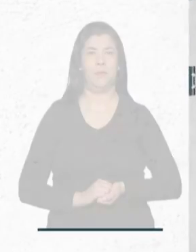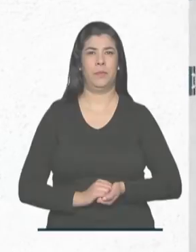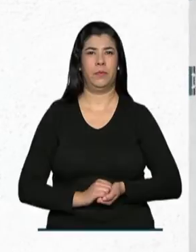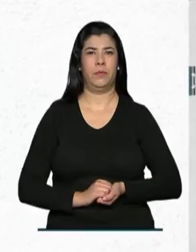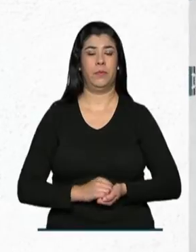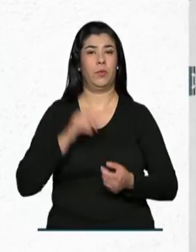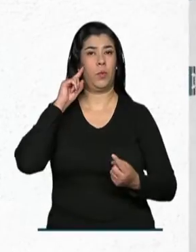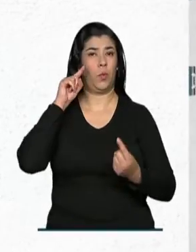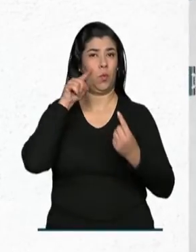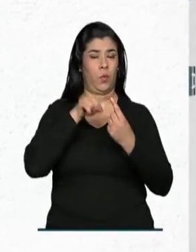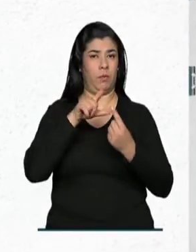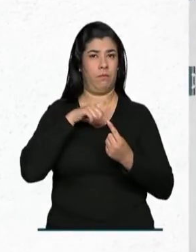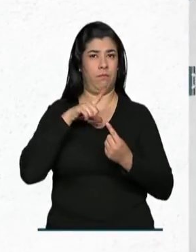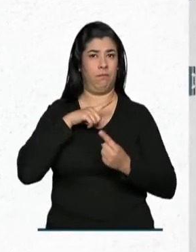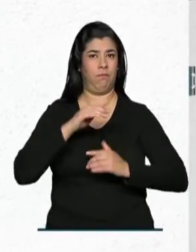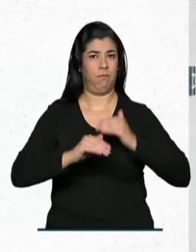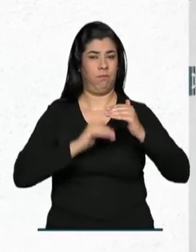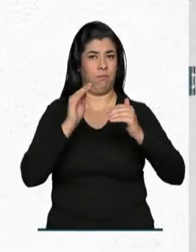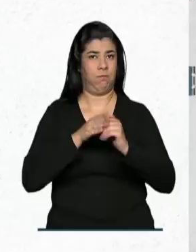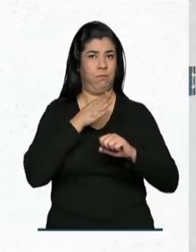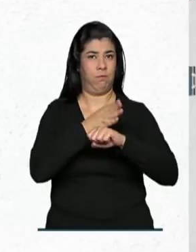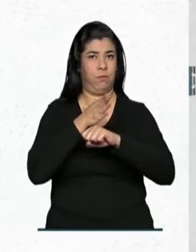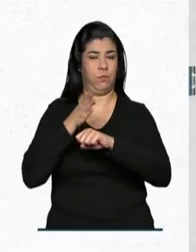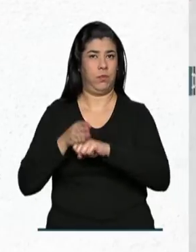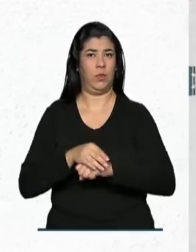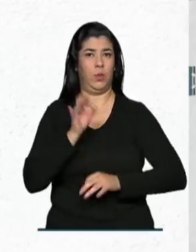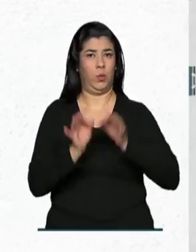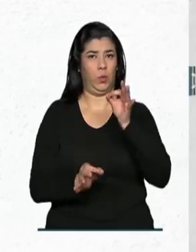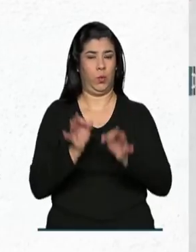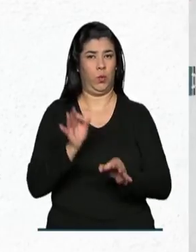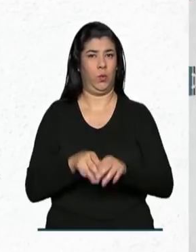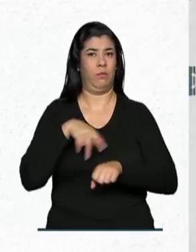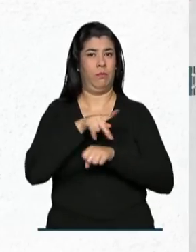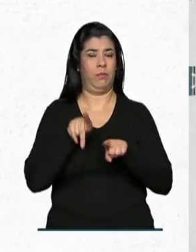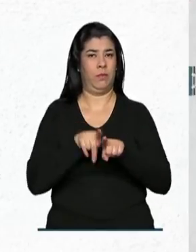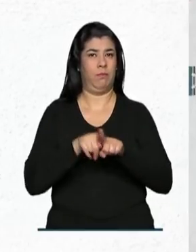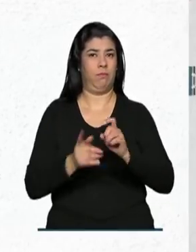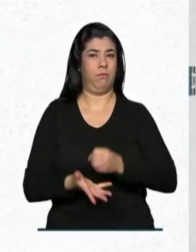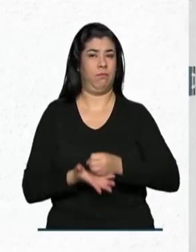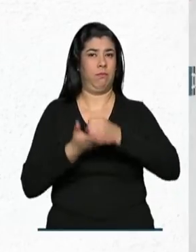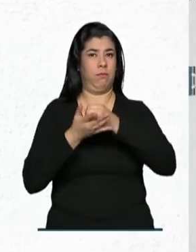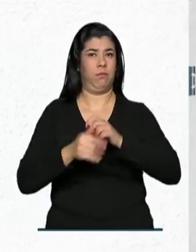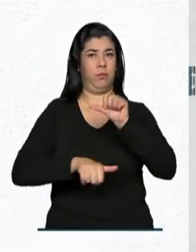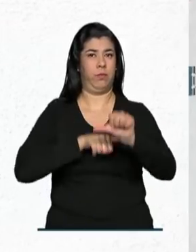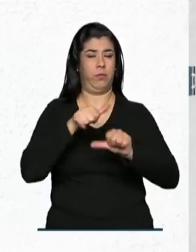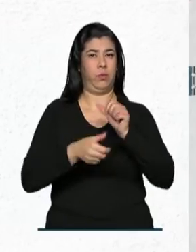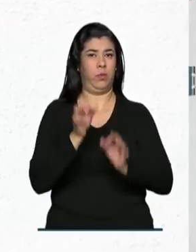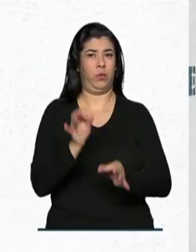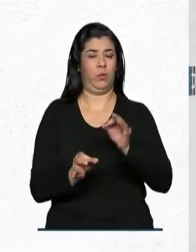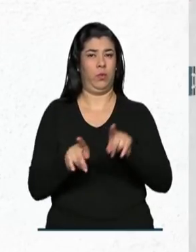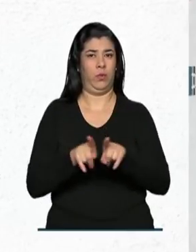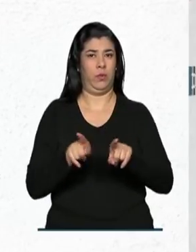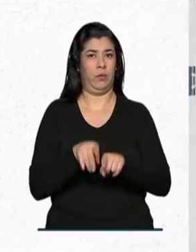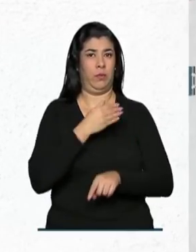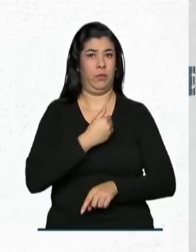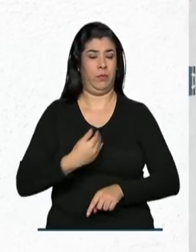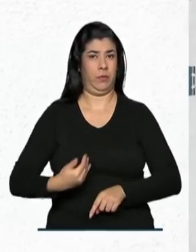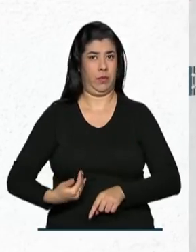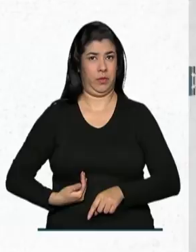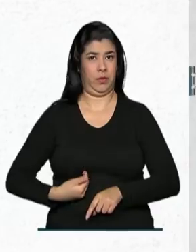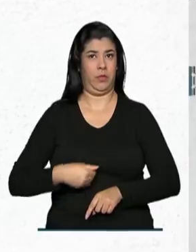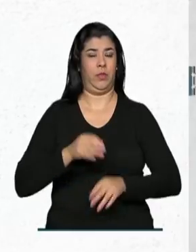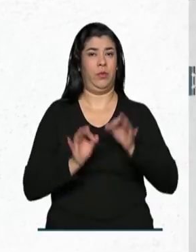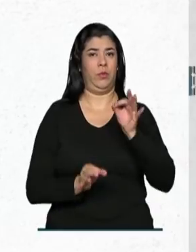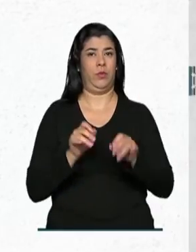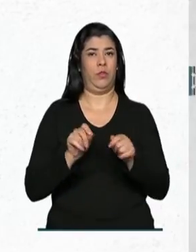Com o objetivo de fortalecer o acesso à justiça no país e subsidiar as reformas judiciárias, o Ministério da Justiça